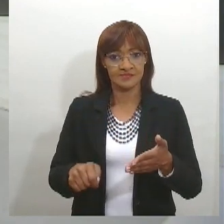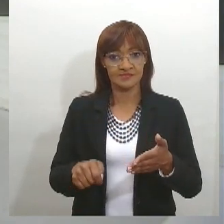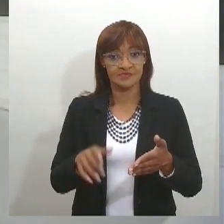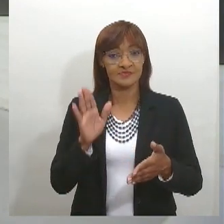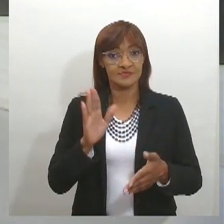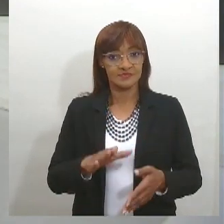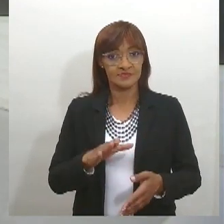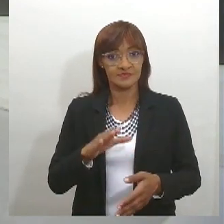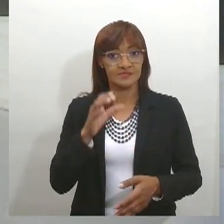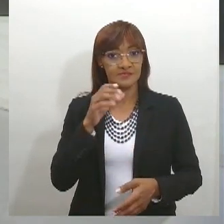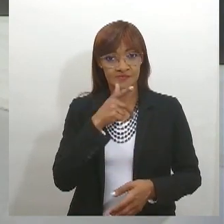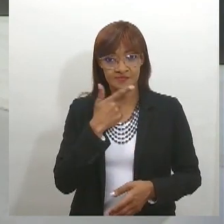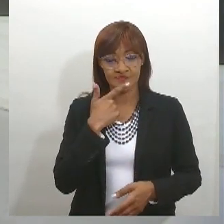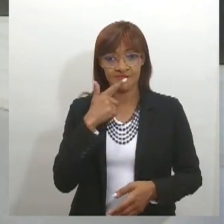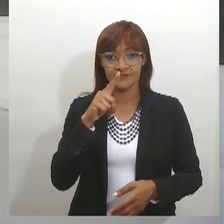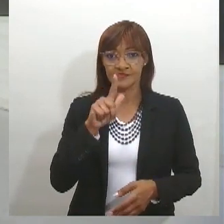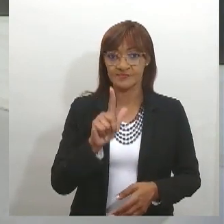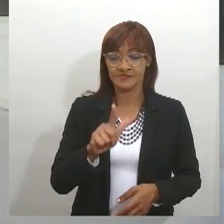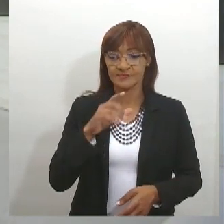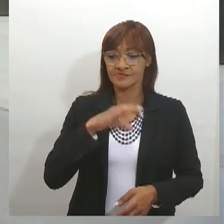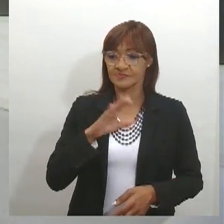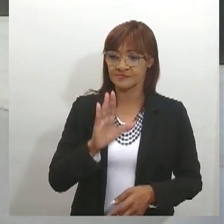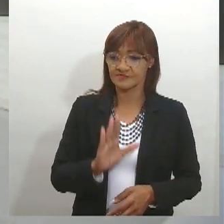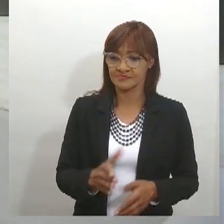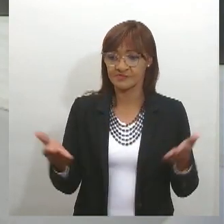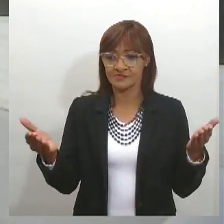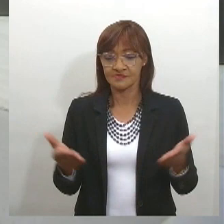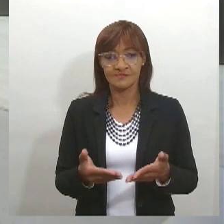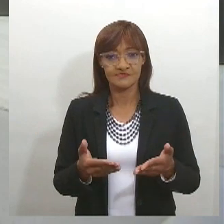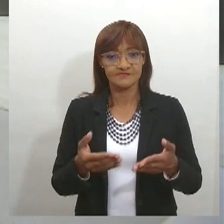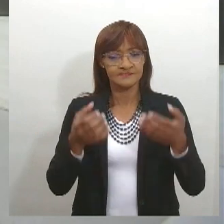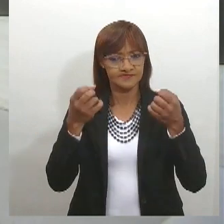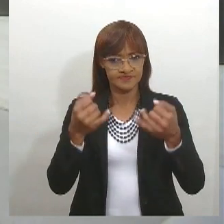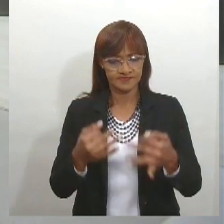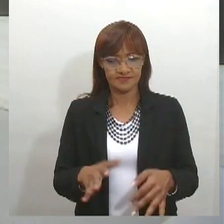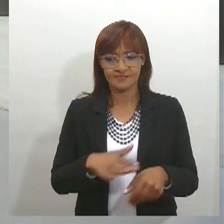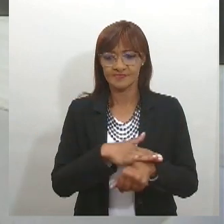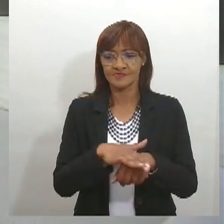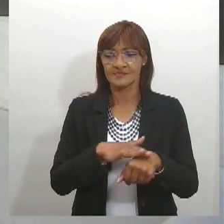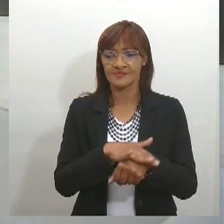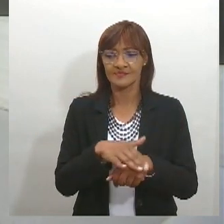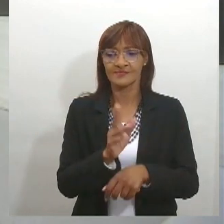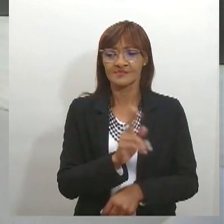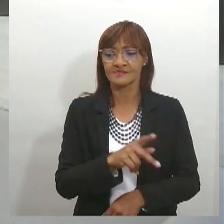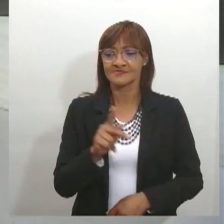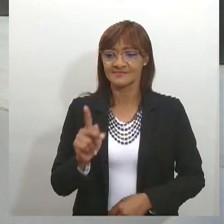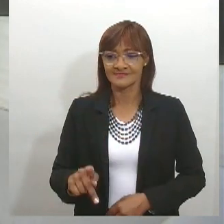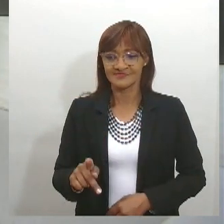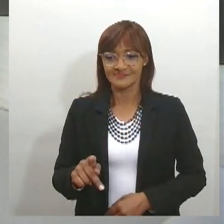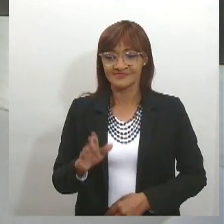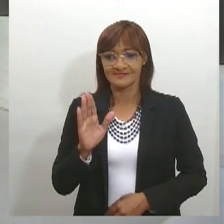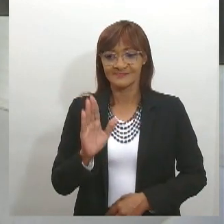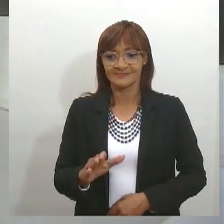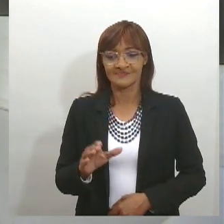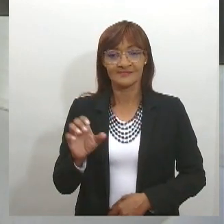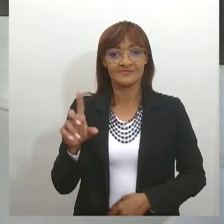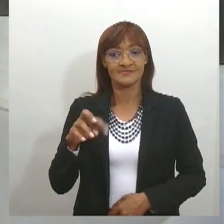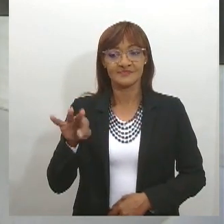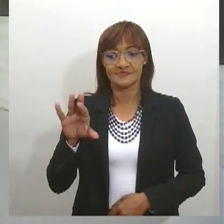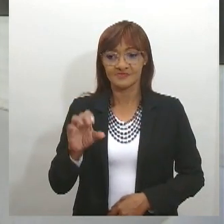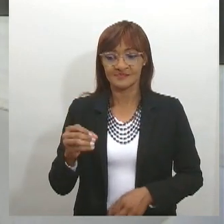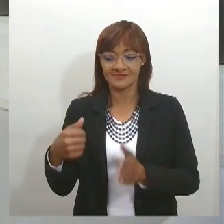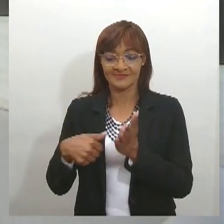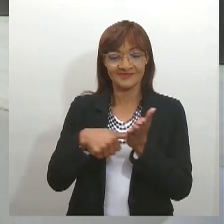figura ilustre do nosso Estado, eu converso agora com o professor Claudio Franklin Monteiro, que é membro da Academia Lagartesco de Letras